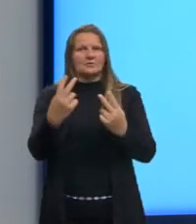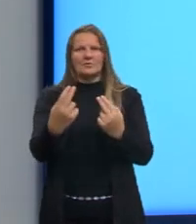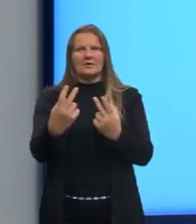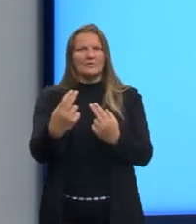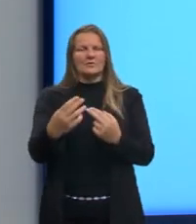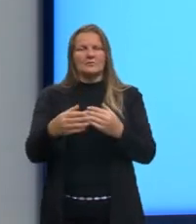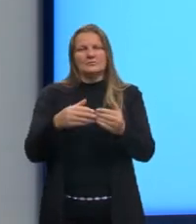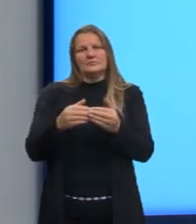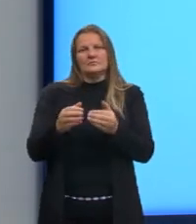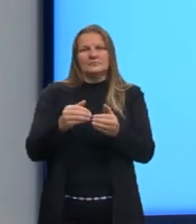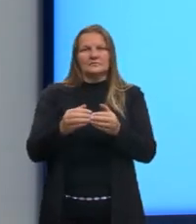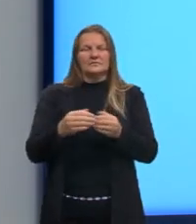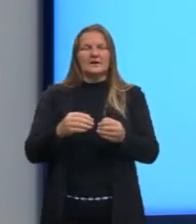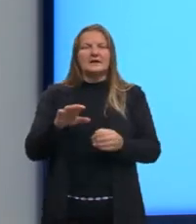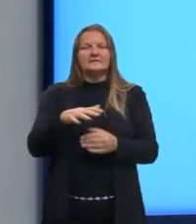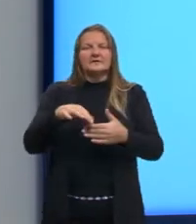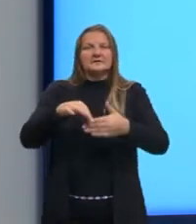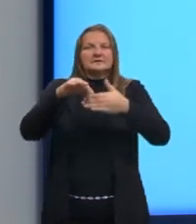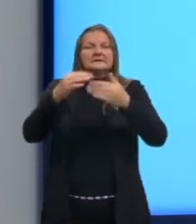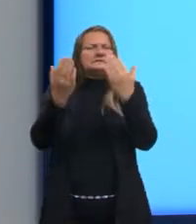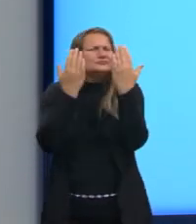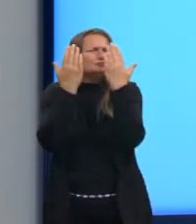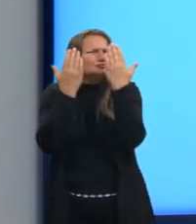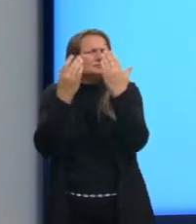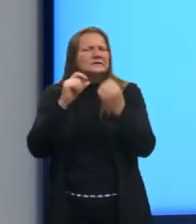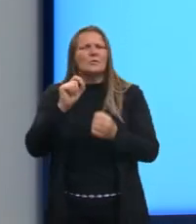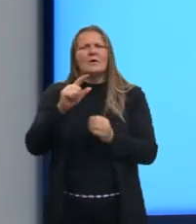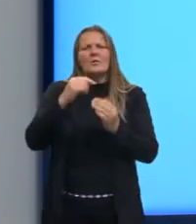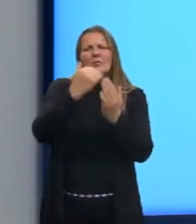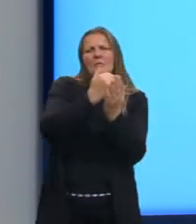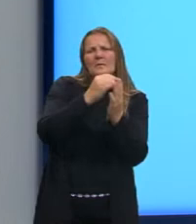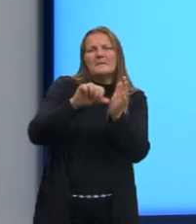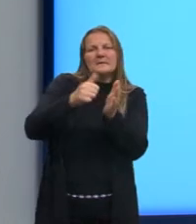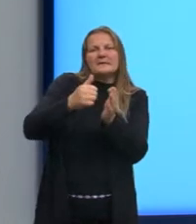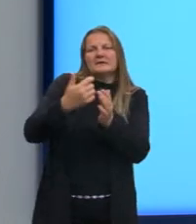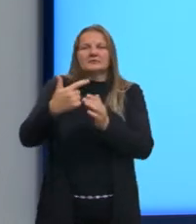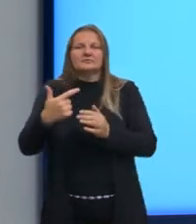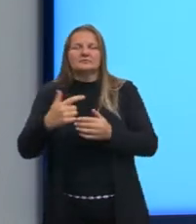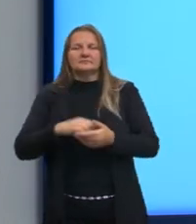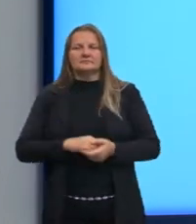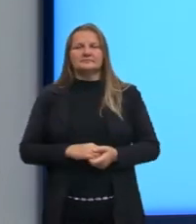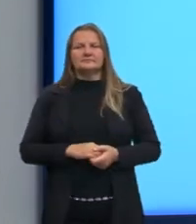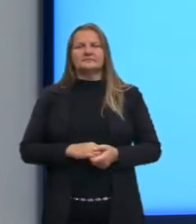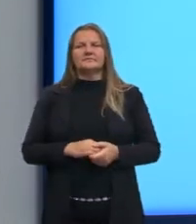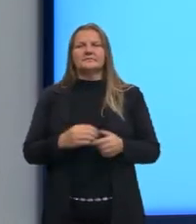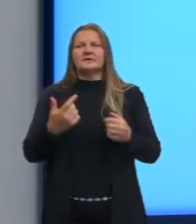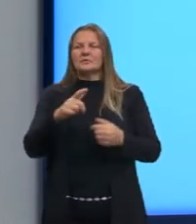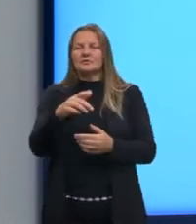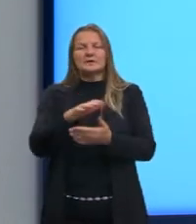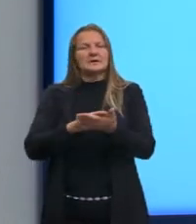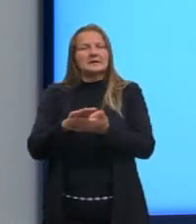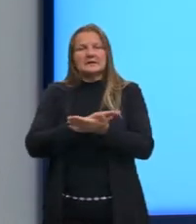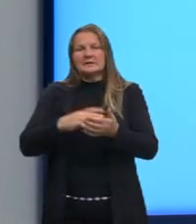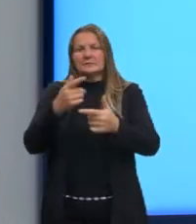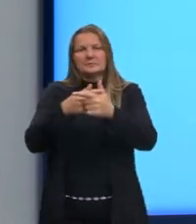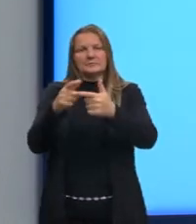Importante destacar, porque às vezes surge aquela dúvida, né? Qual a ordem que a gente segue. Então, aqui não tem problema.